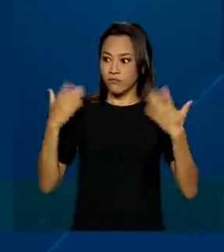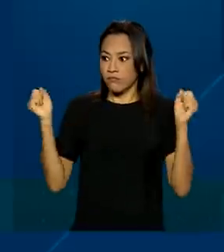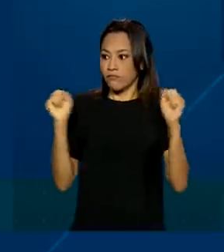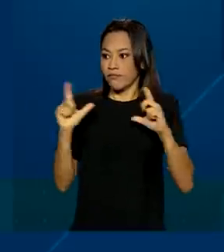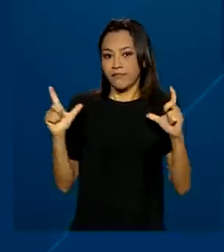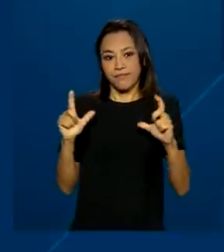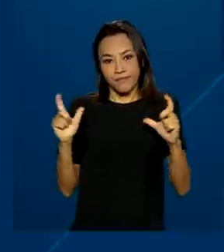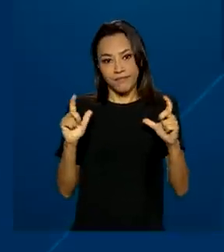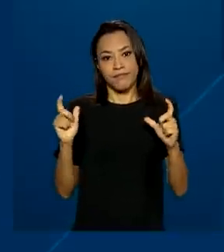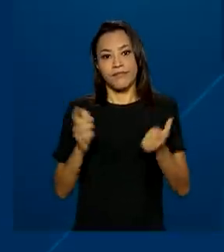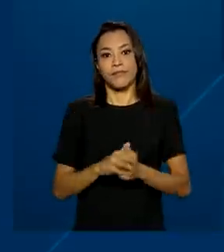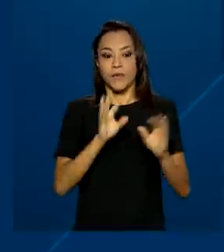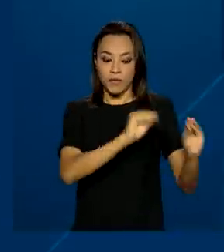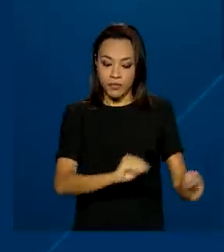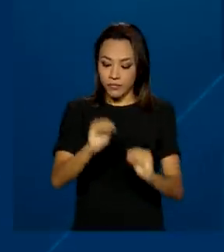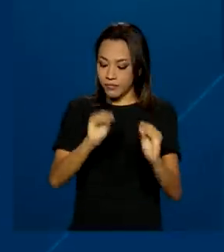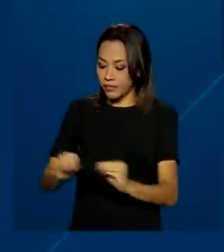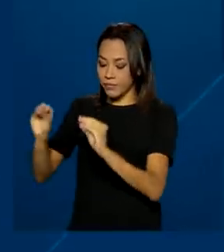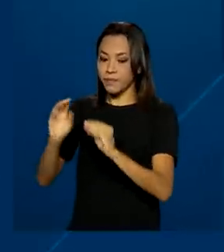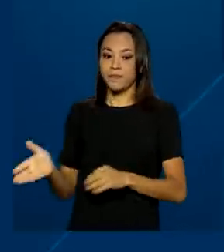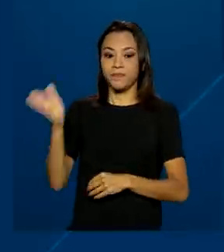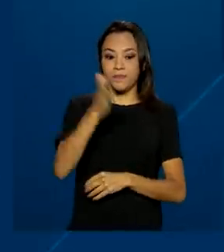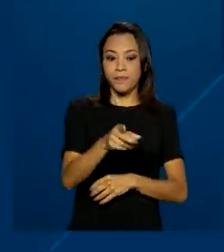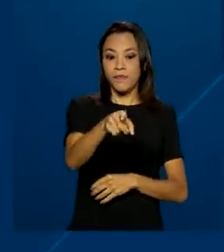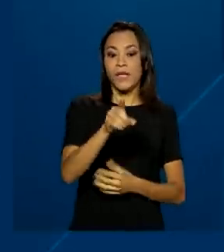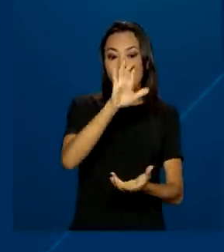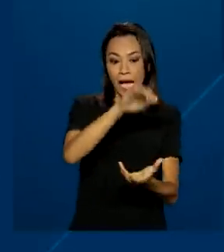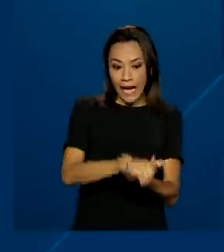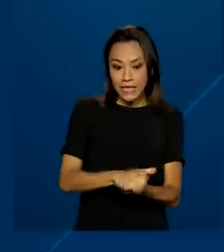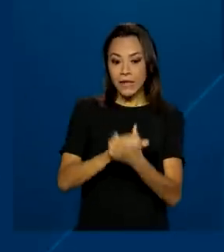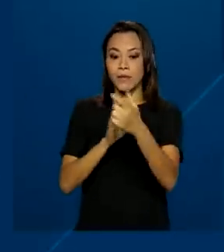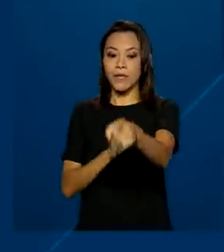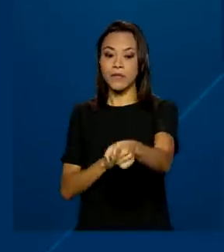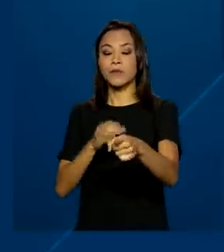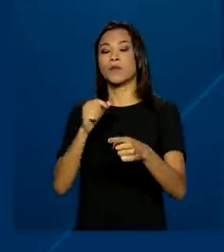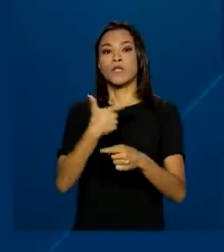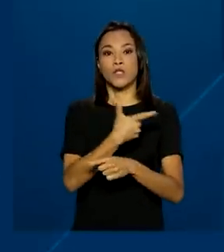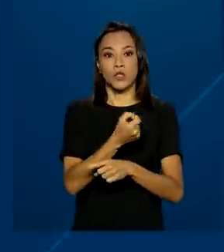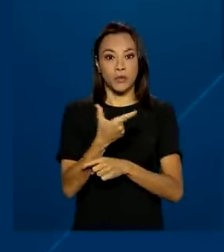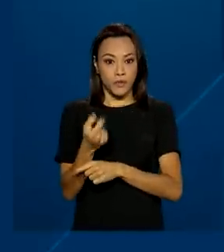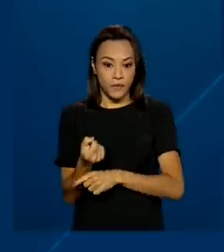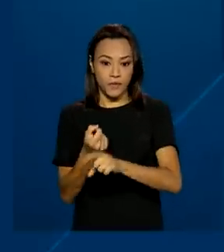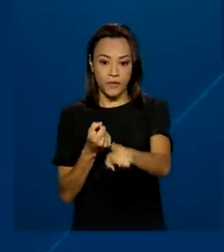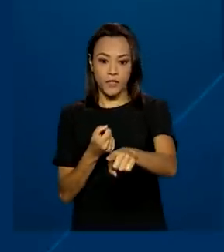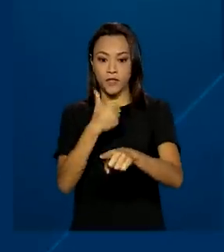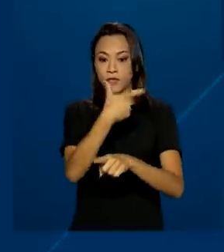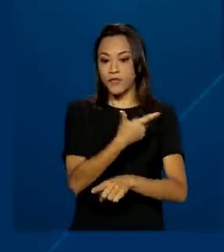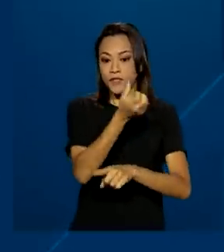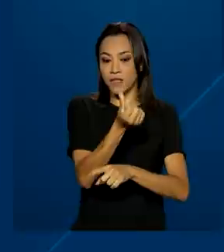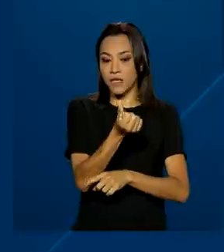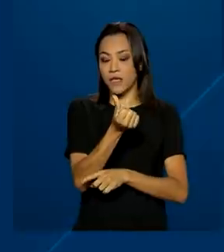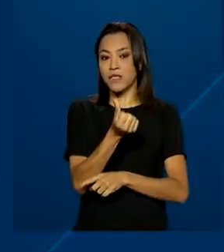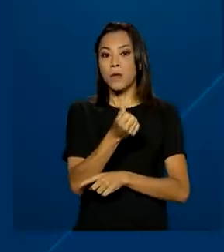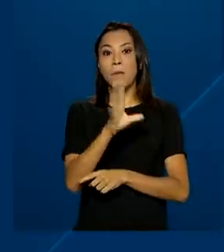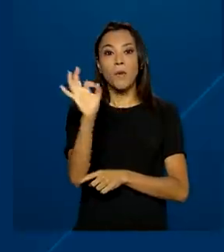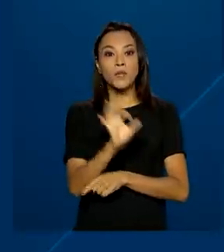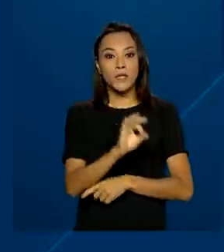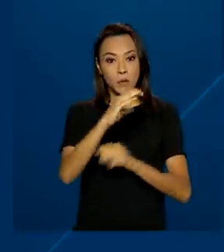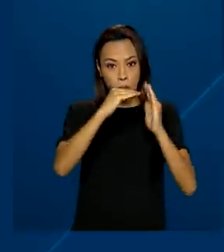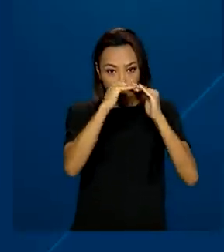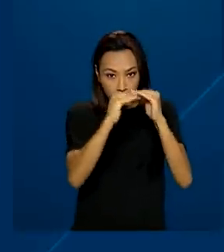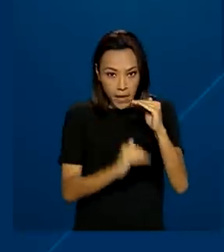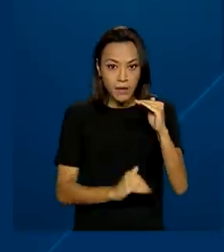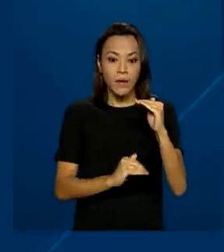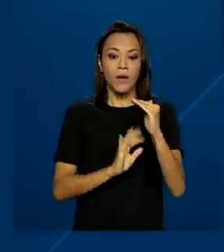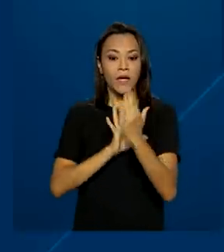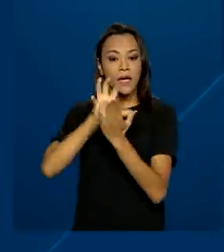Segundo o IBGE, o número de casamentos no civil em 2020 foi 26% menor que o